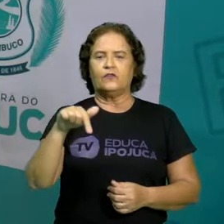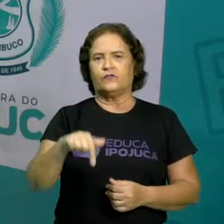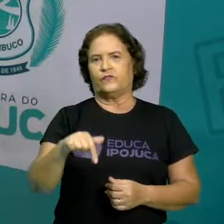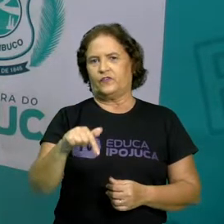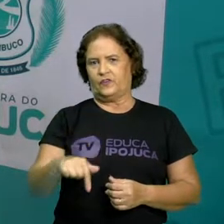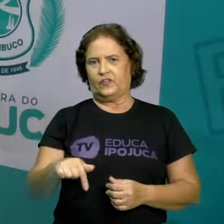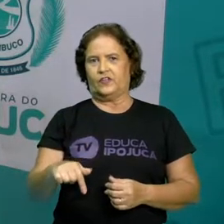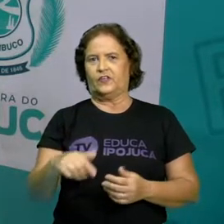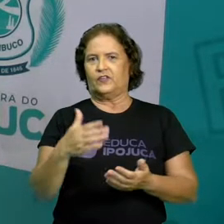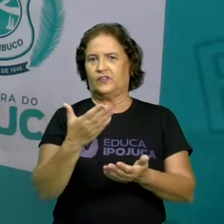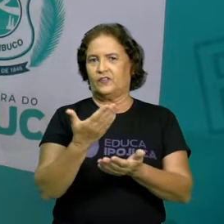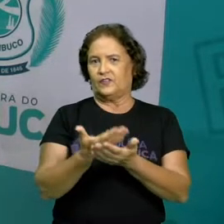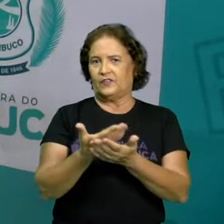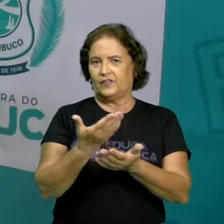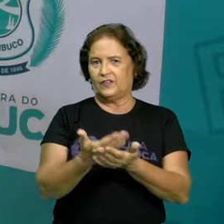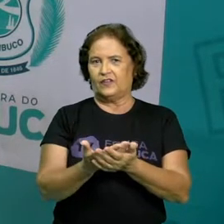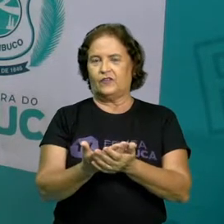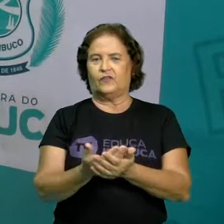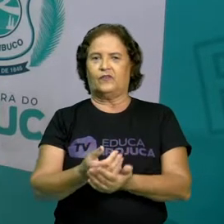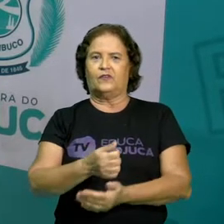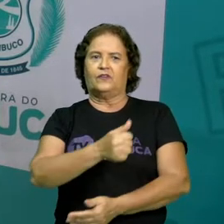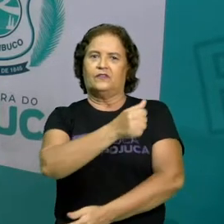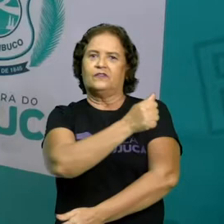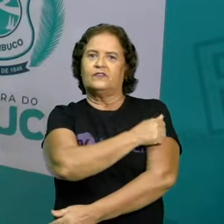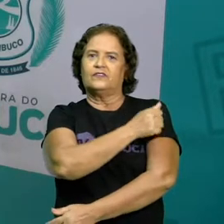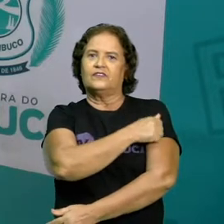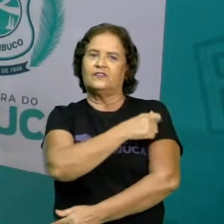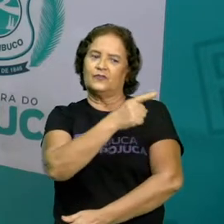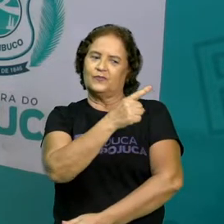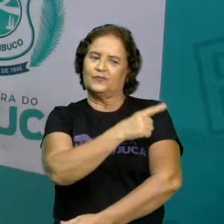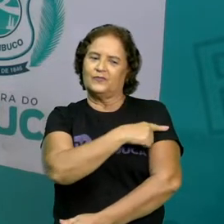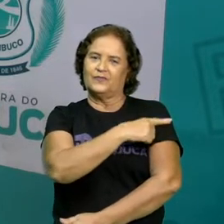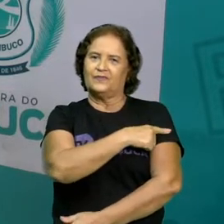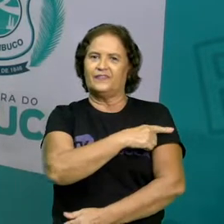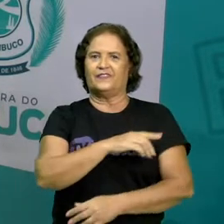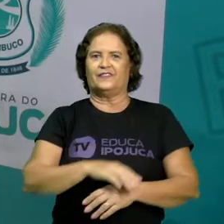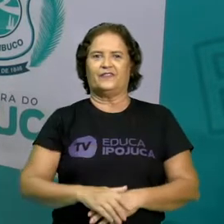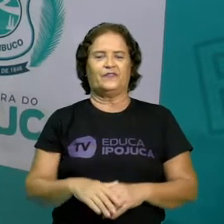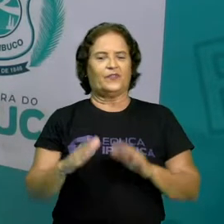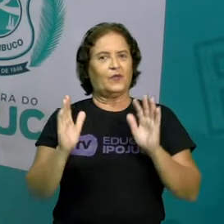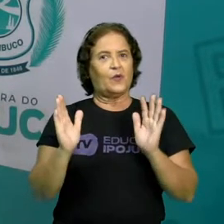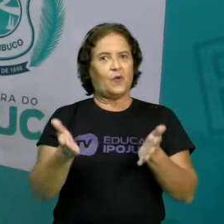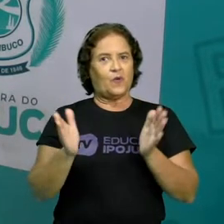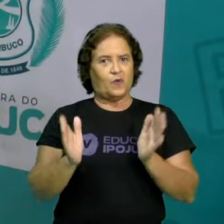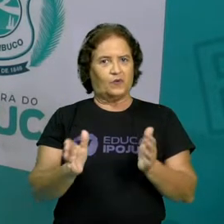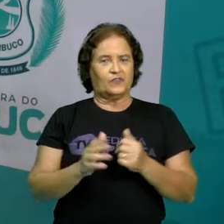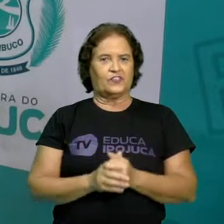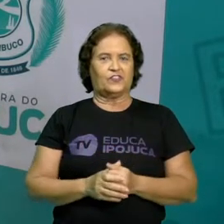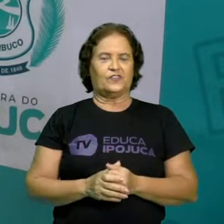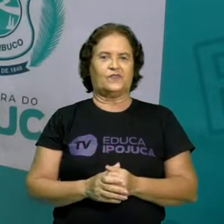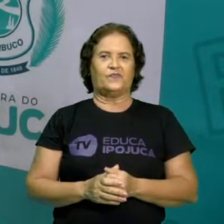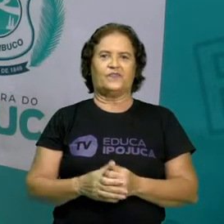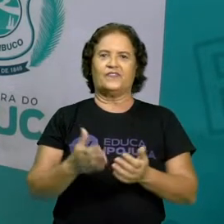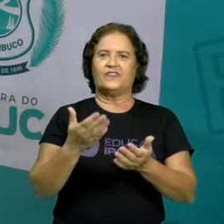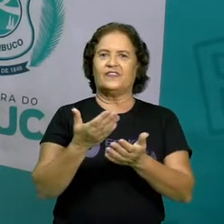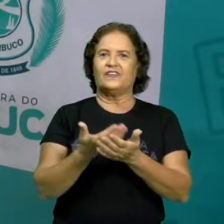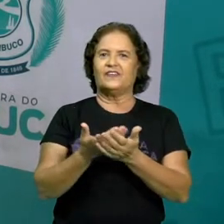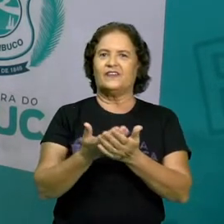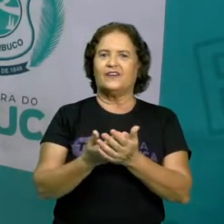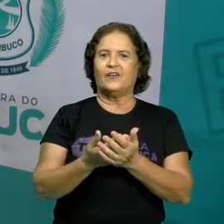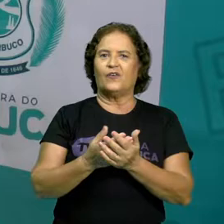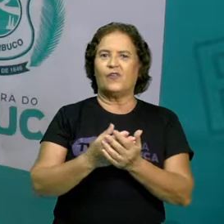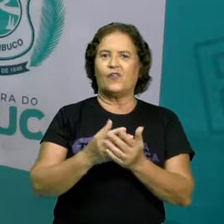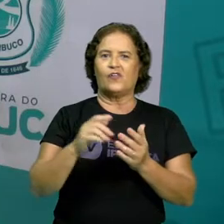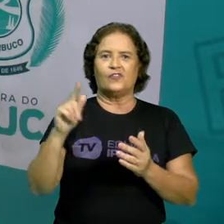com mais uma aula para os alunos do primeiro ano. E hoje, na nossa aula de geografia,